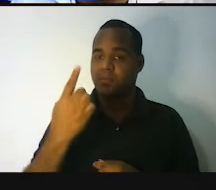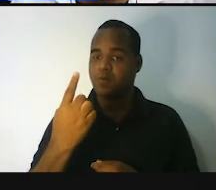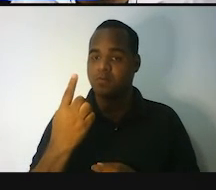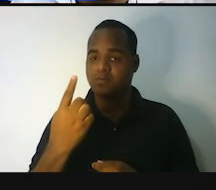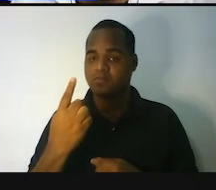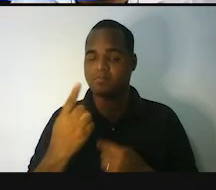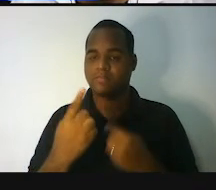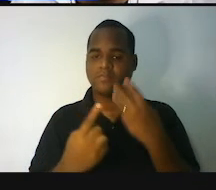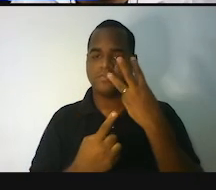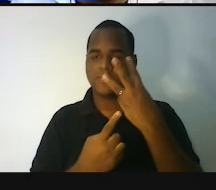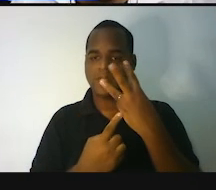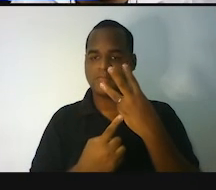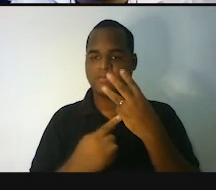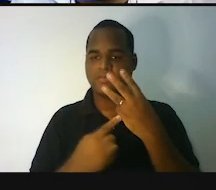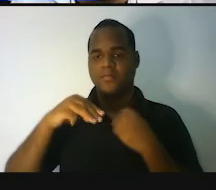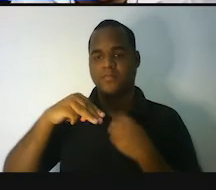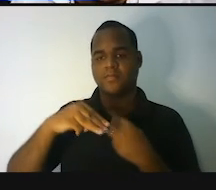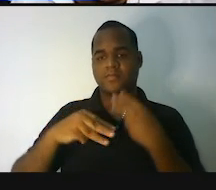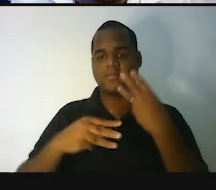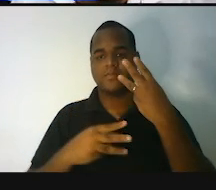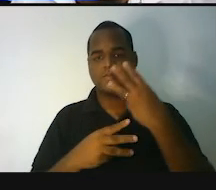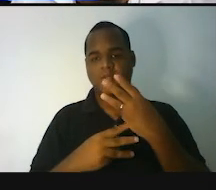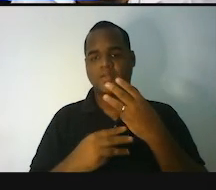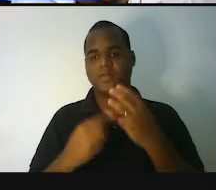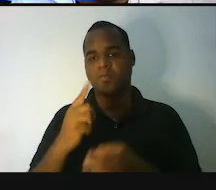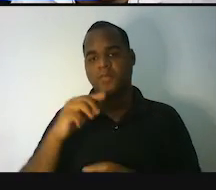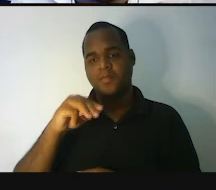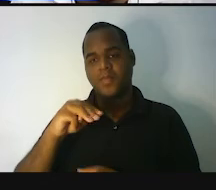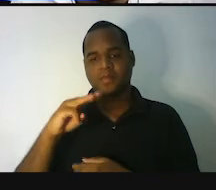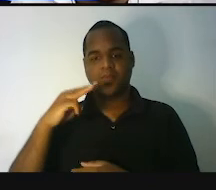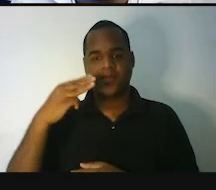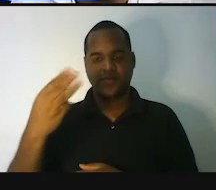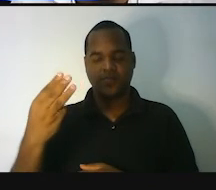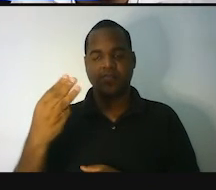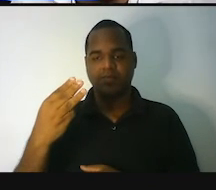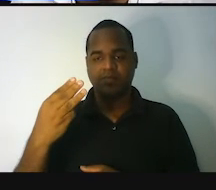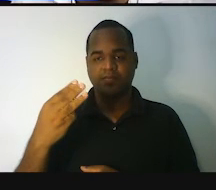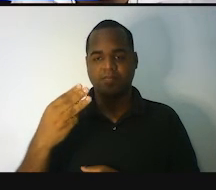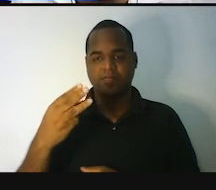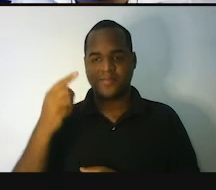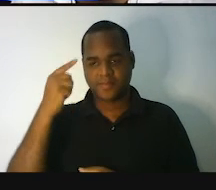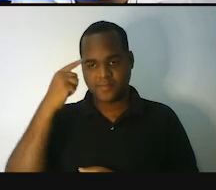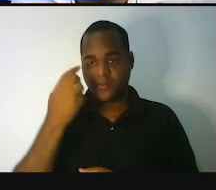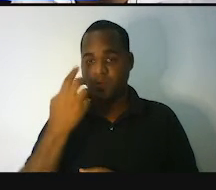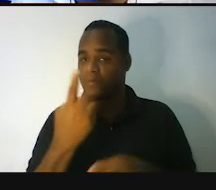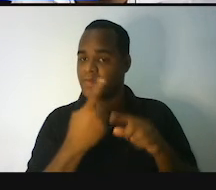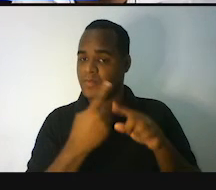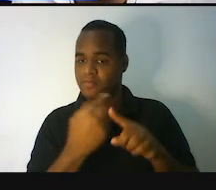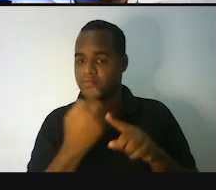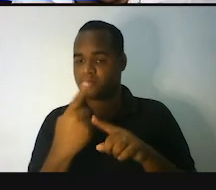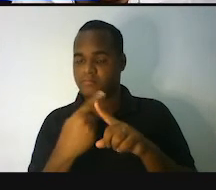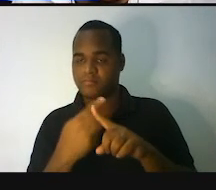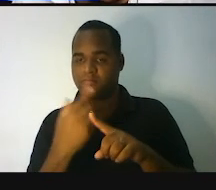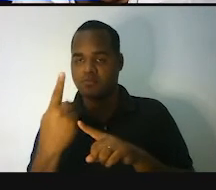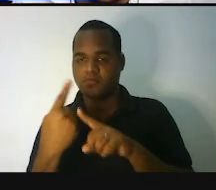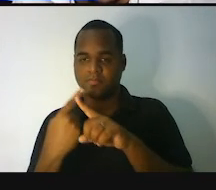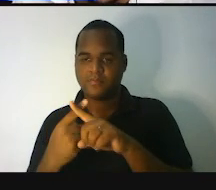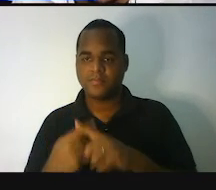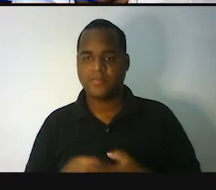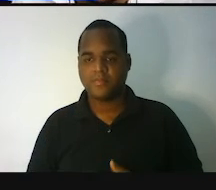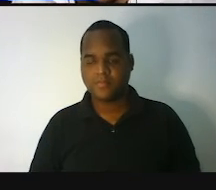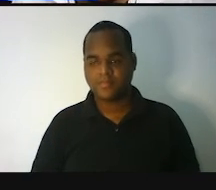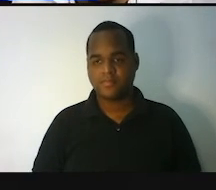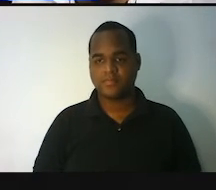um elevado a três vezes m elevado a três. Tá? Um elevado a três é um vezes um vezes um, que dá um.